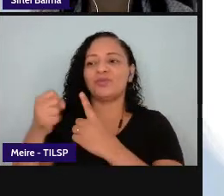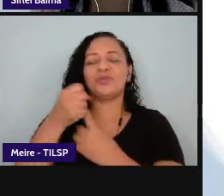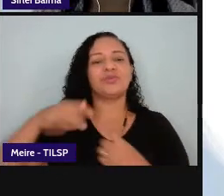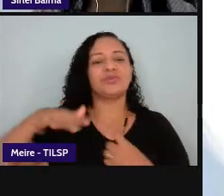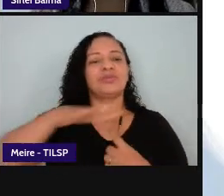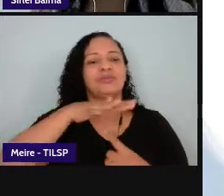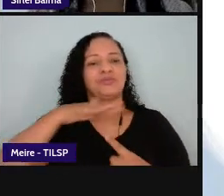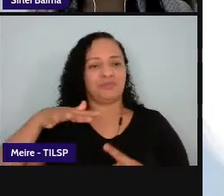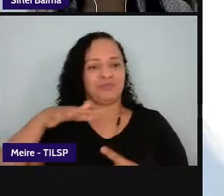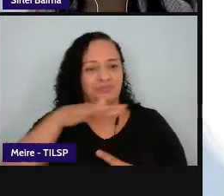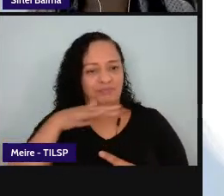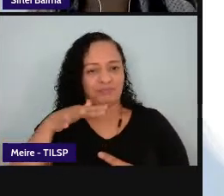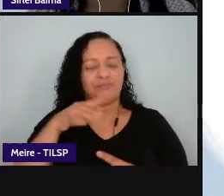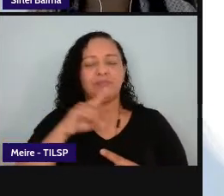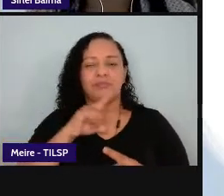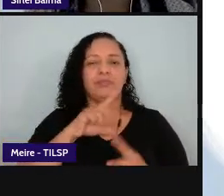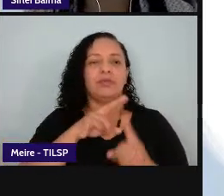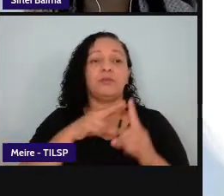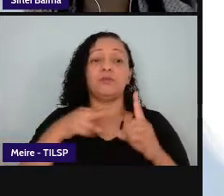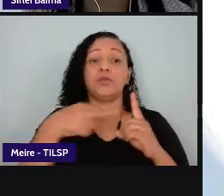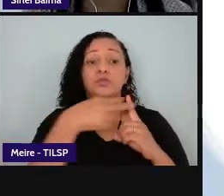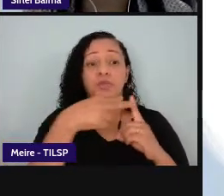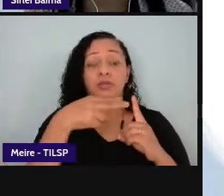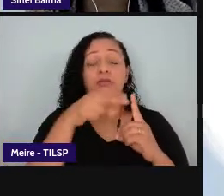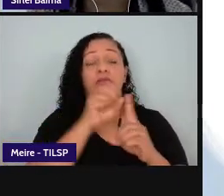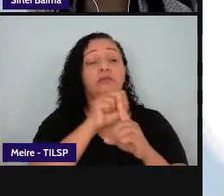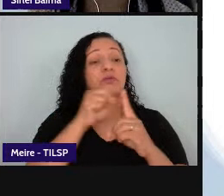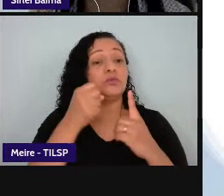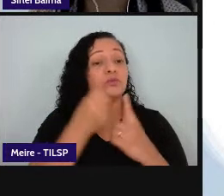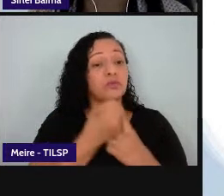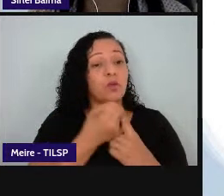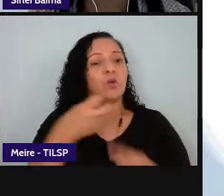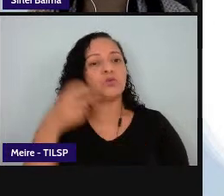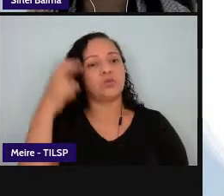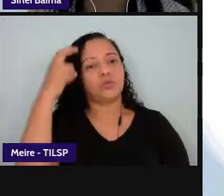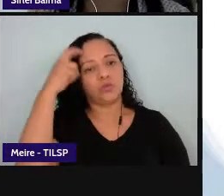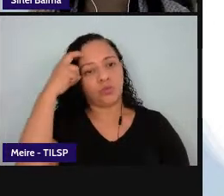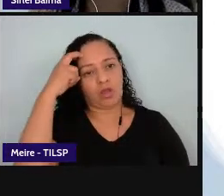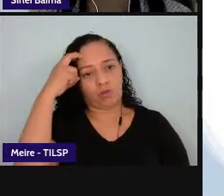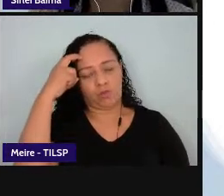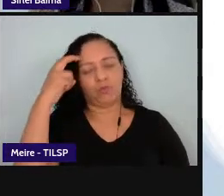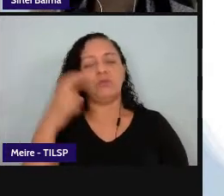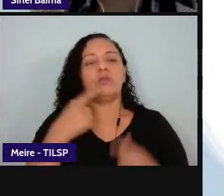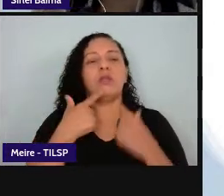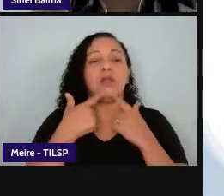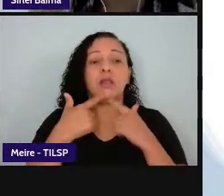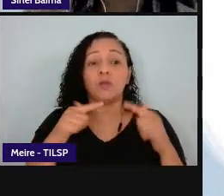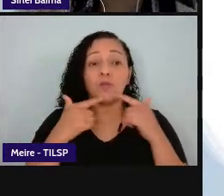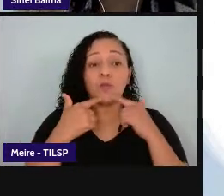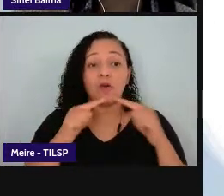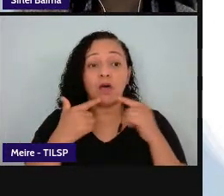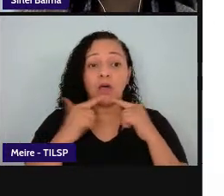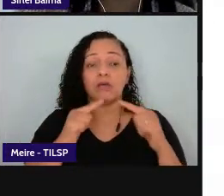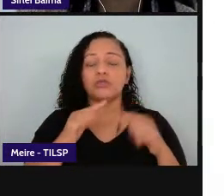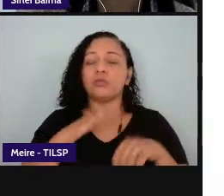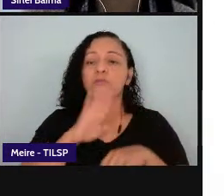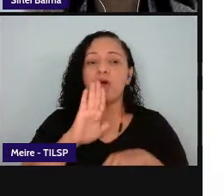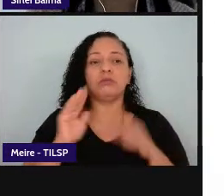sociocultural ligada a essas práticas de linguagem mais voltadas à sociedade contemporânea.